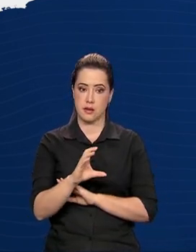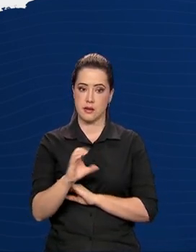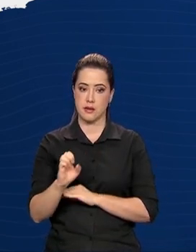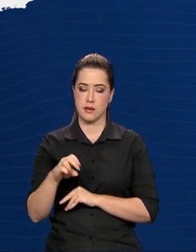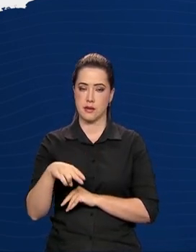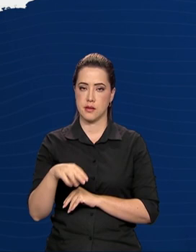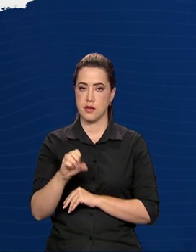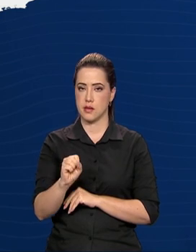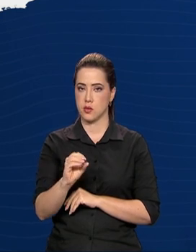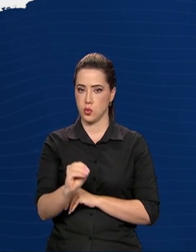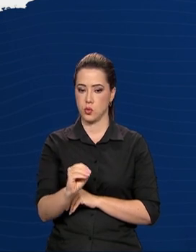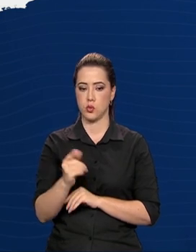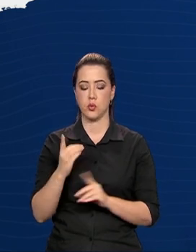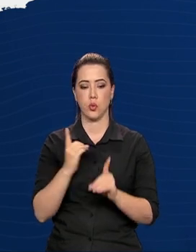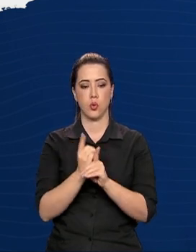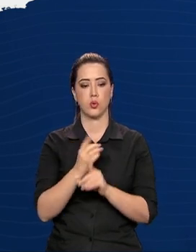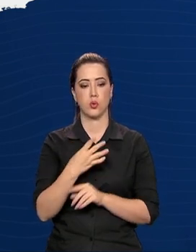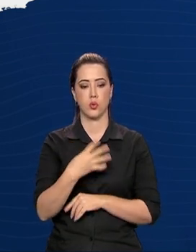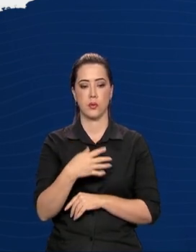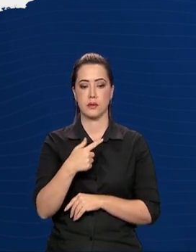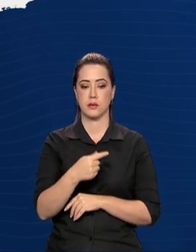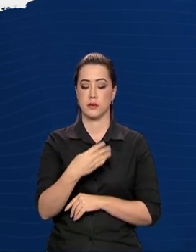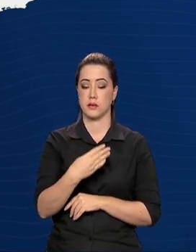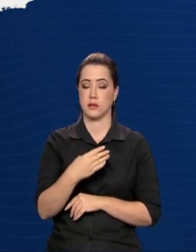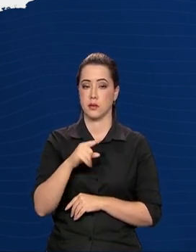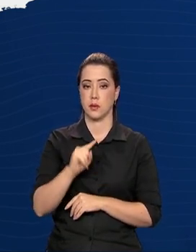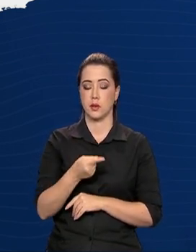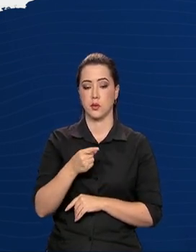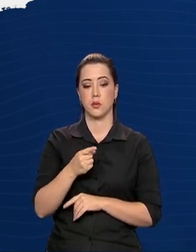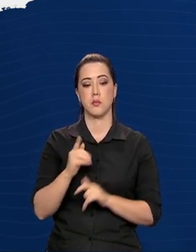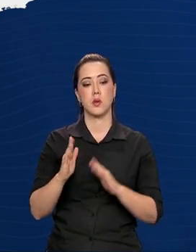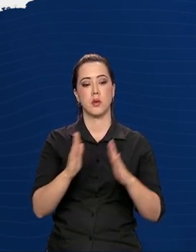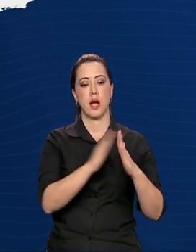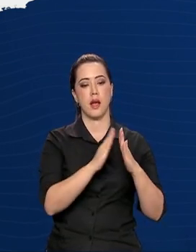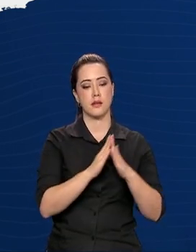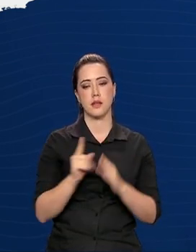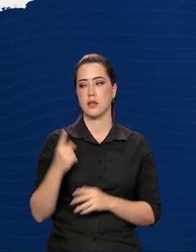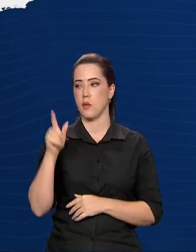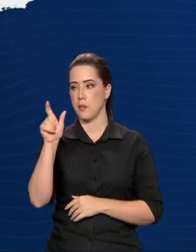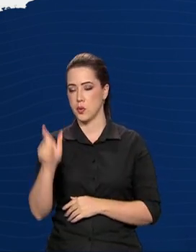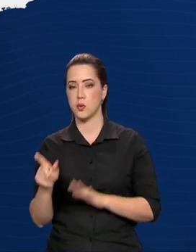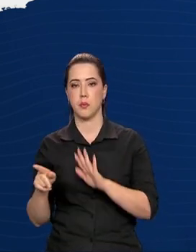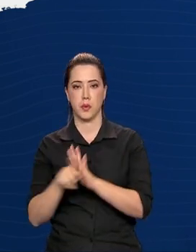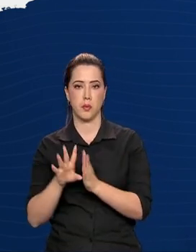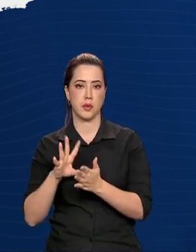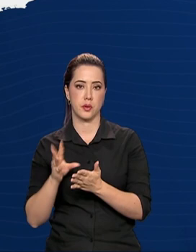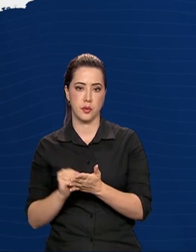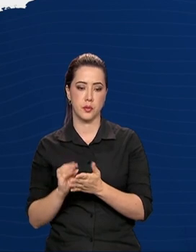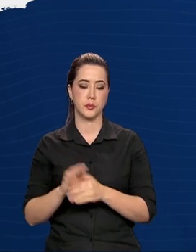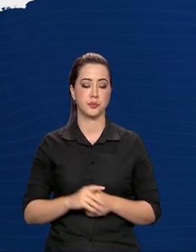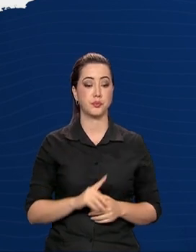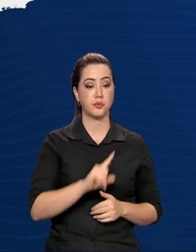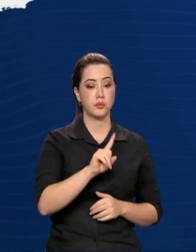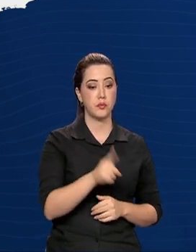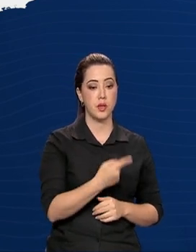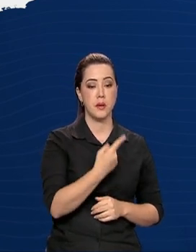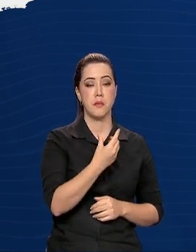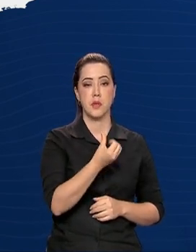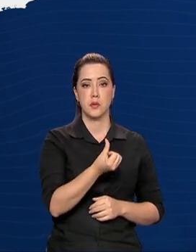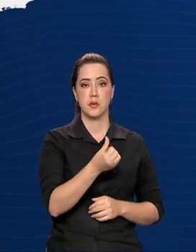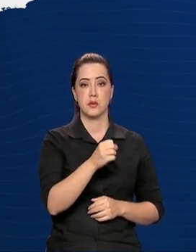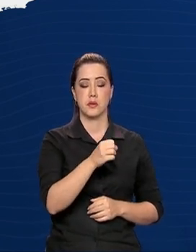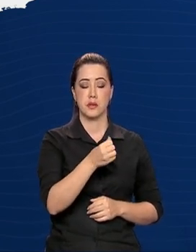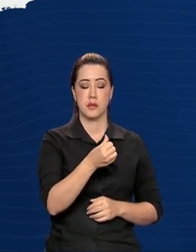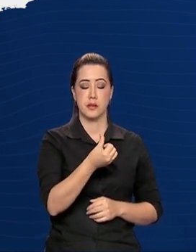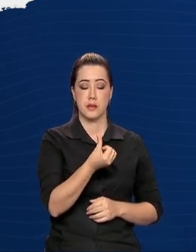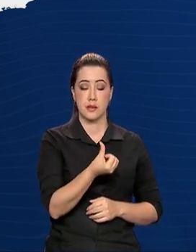474 mil domicílios com ao menos um morador quilombola. 1.696